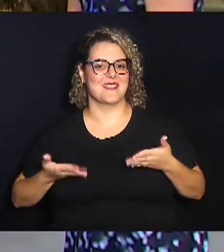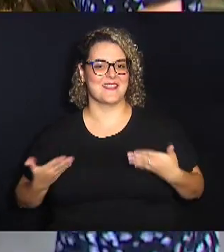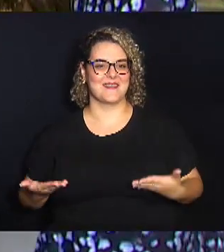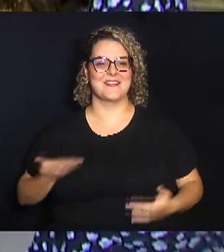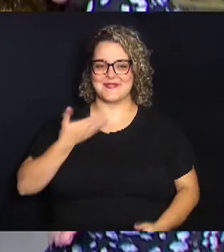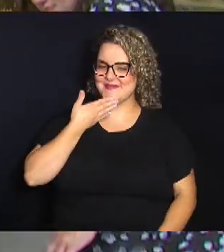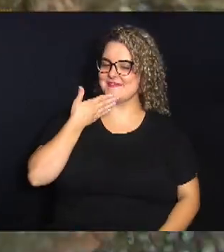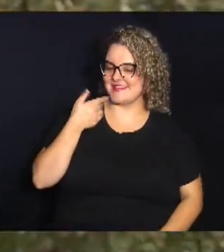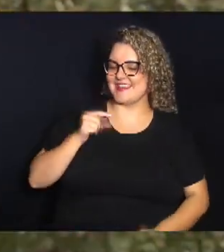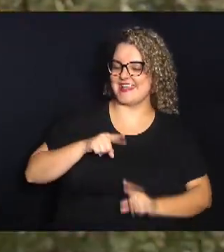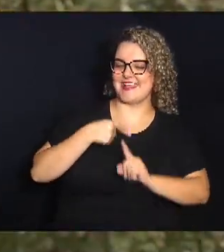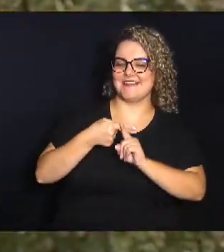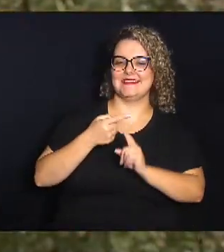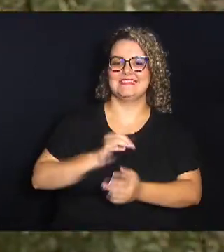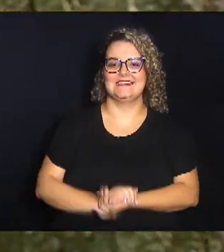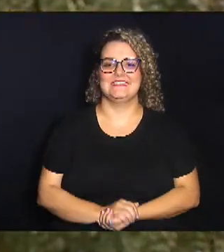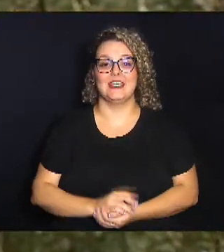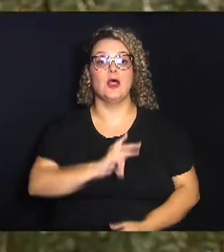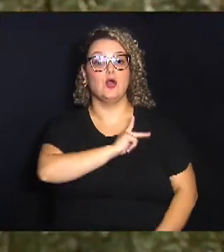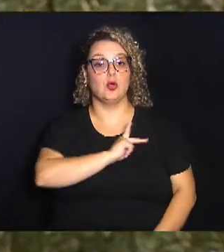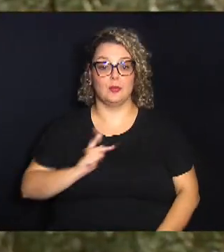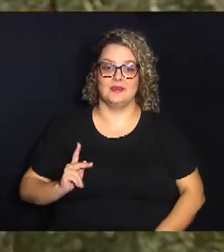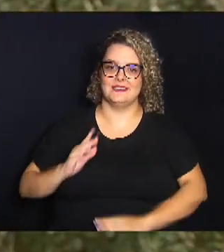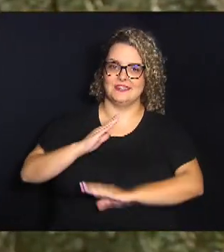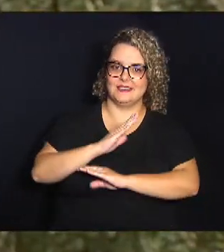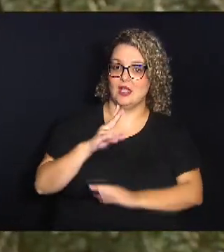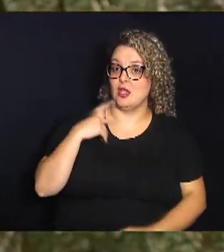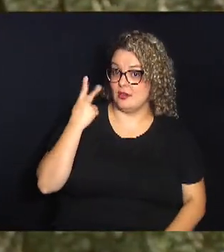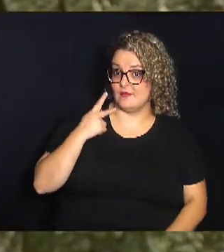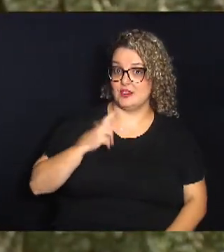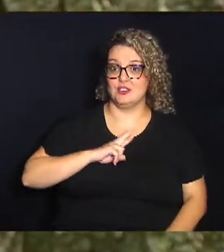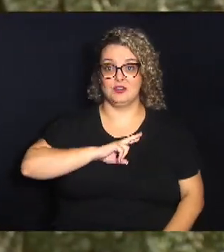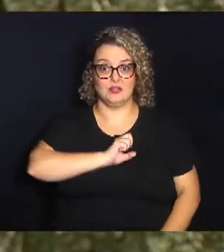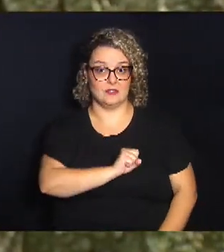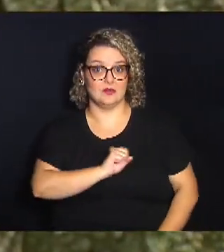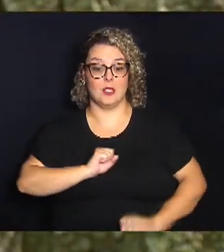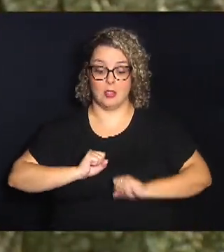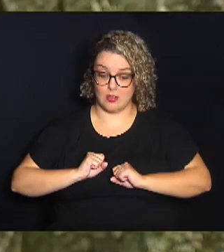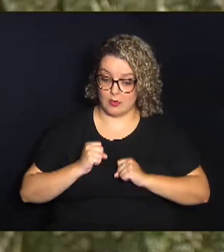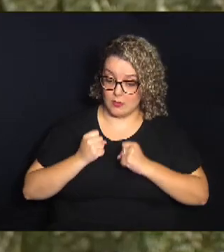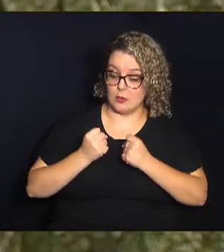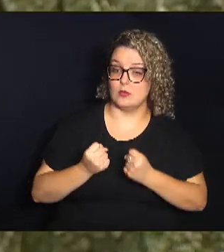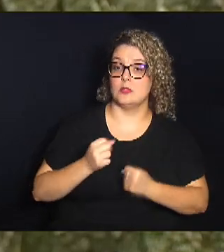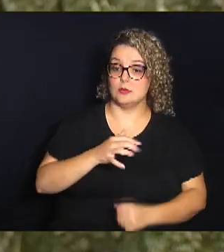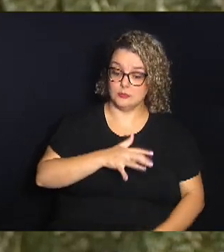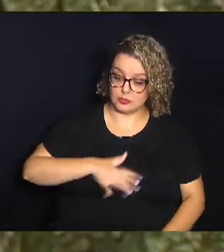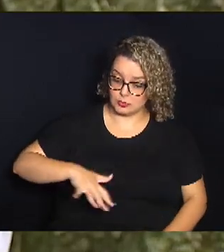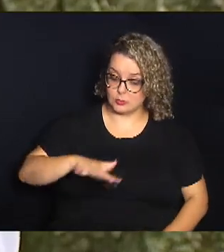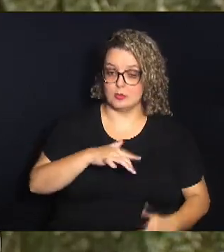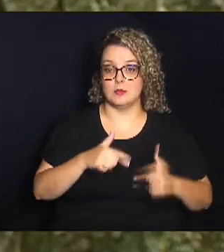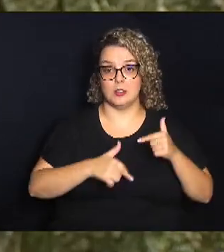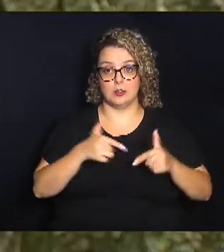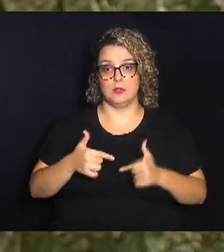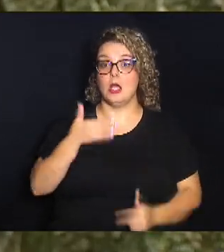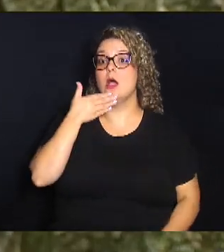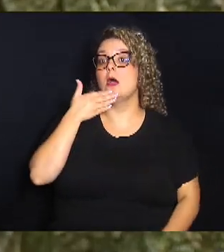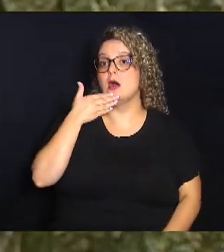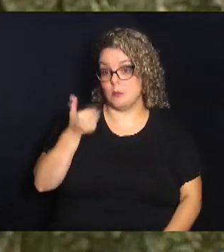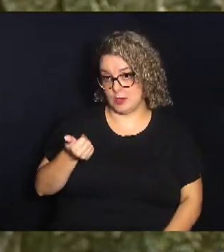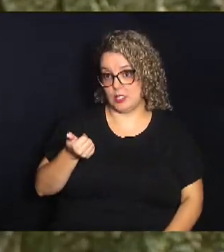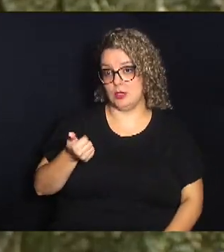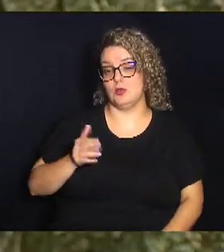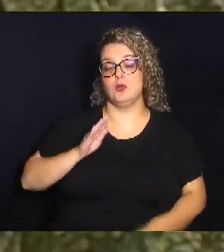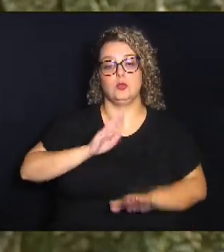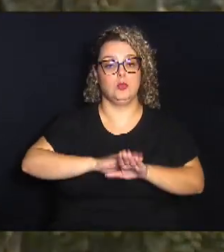mais positivo. O presidente da Câmara, o vereador Luiz Rossini, reforça que o ambiente de trabalho fica melhor com